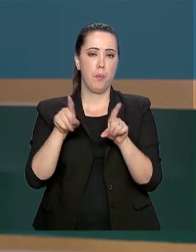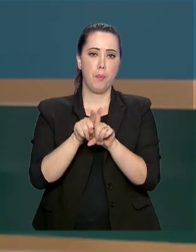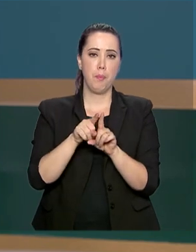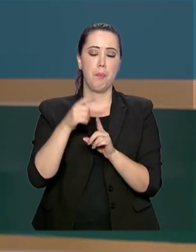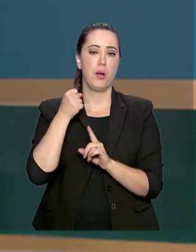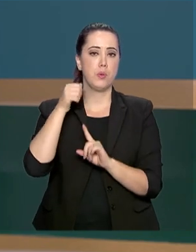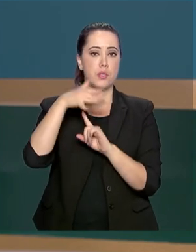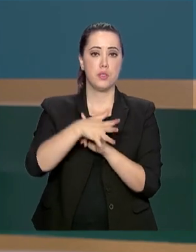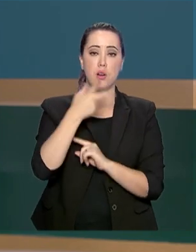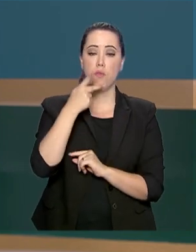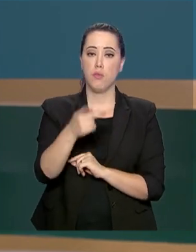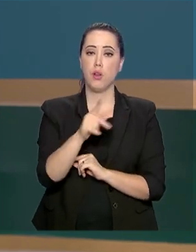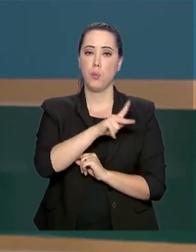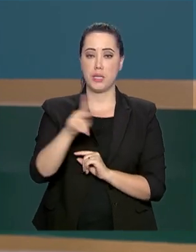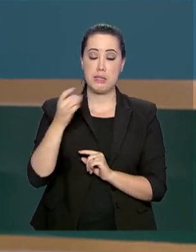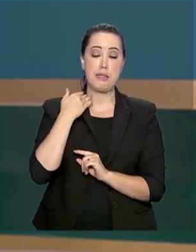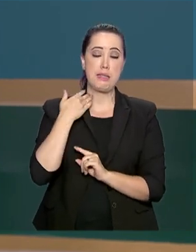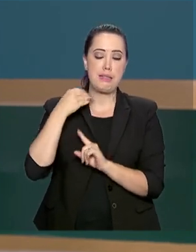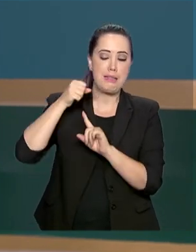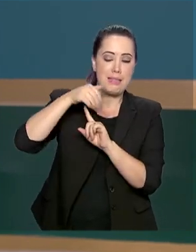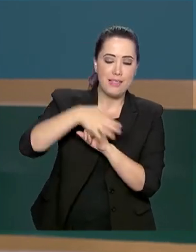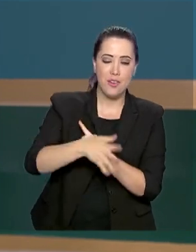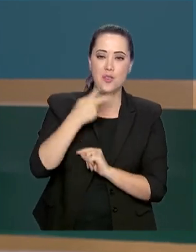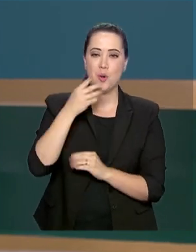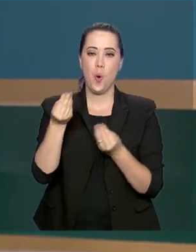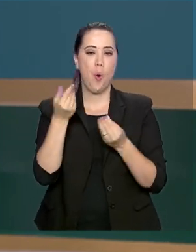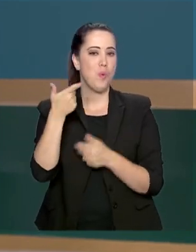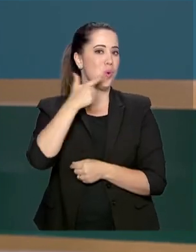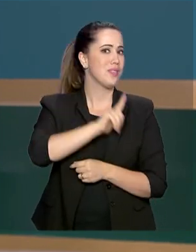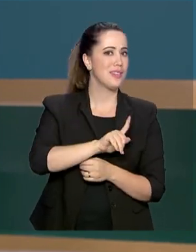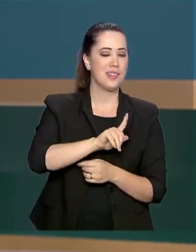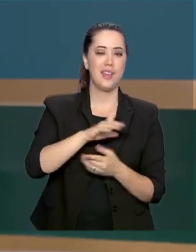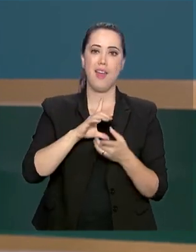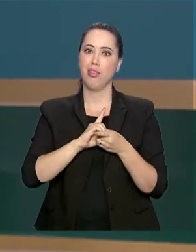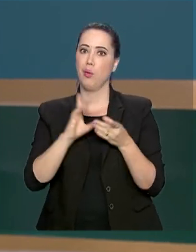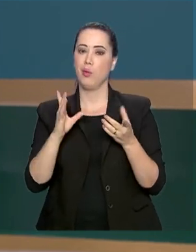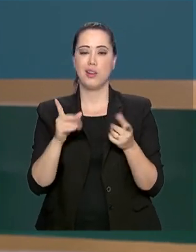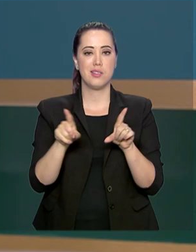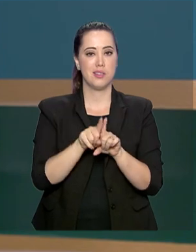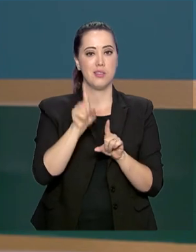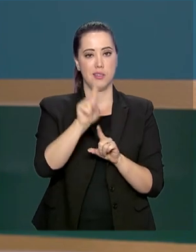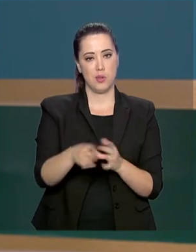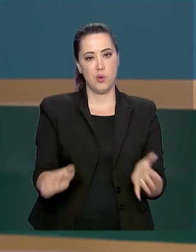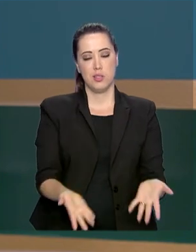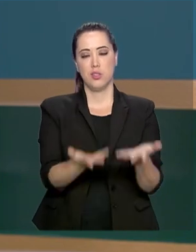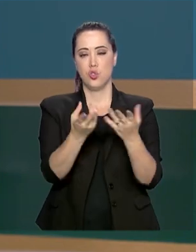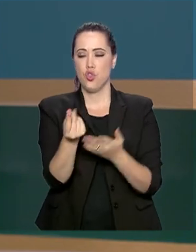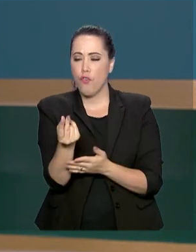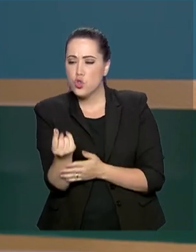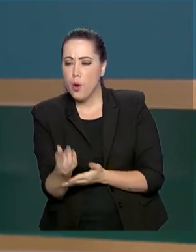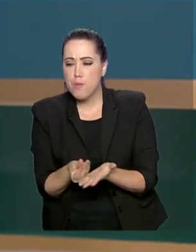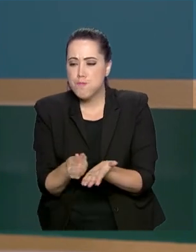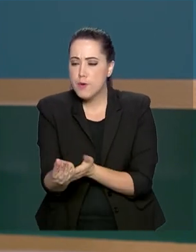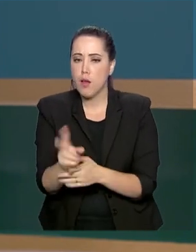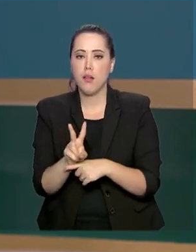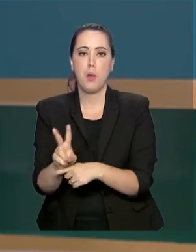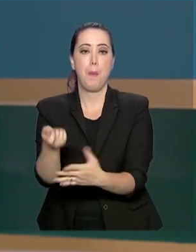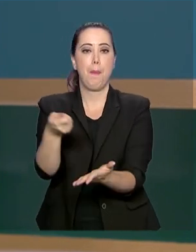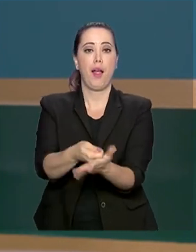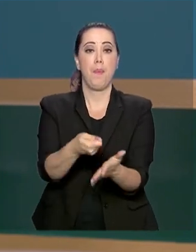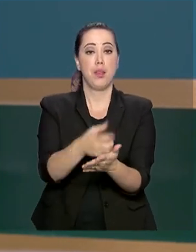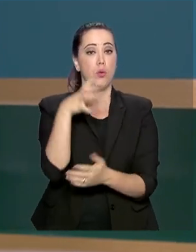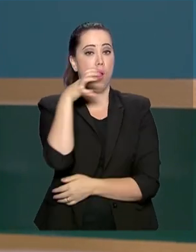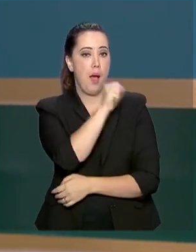que estão sendo adotadas para alcançar essa meta. Entre elas, o incentivo ao microcrédito, pagamentos instantâneos e